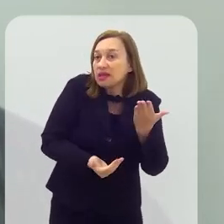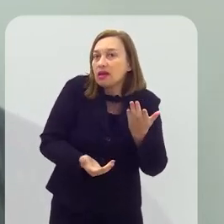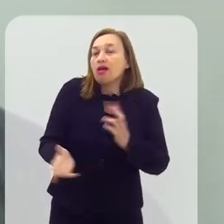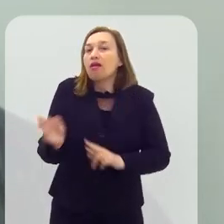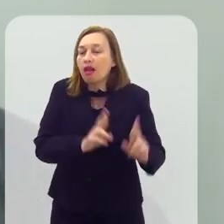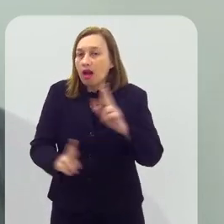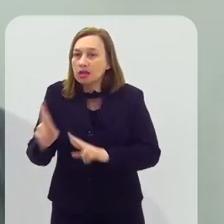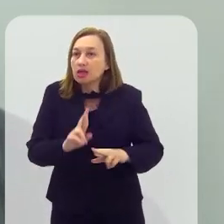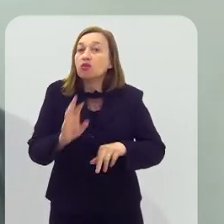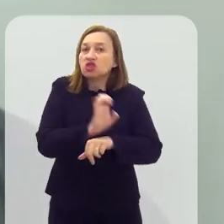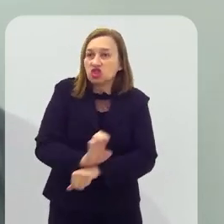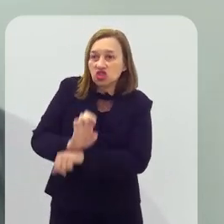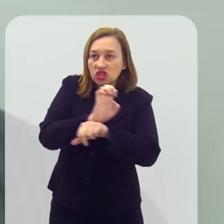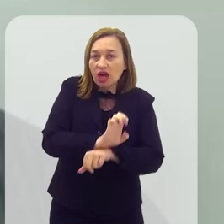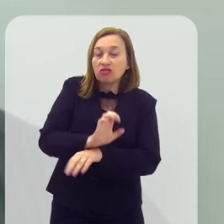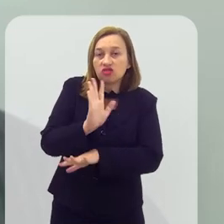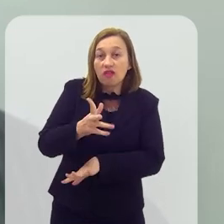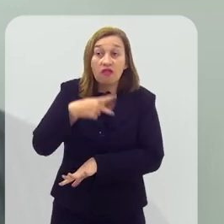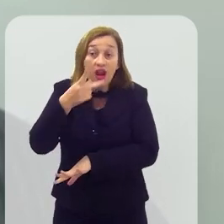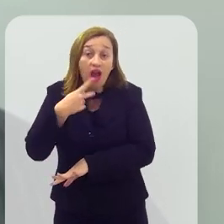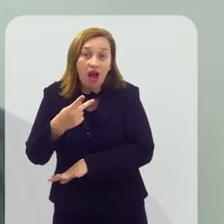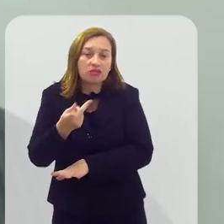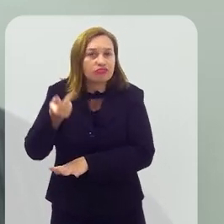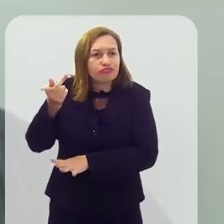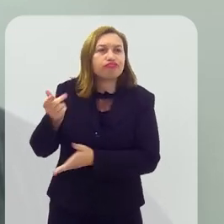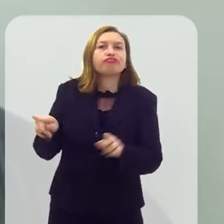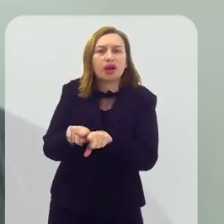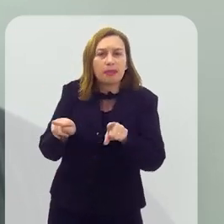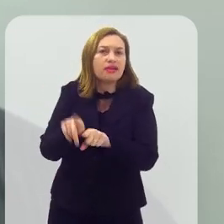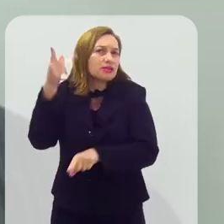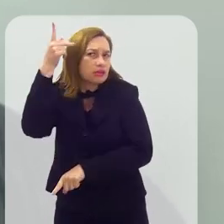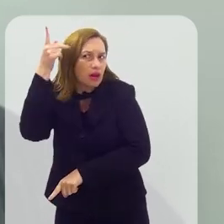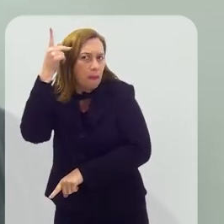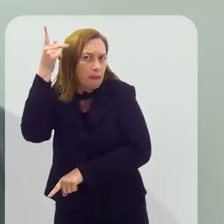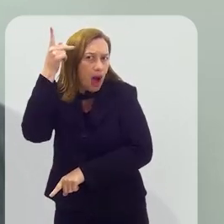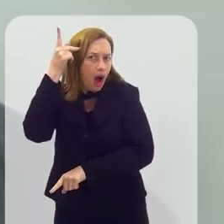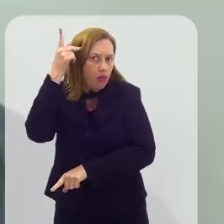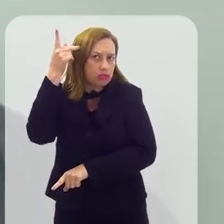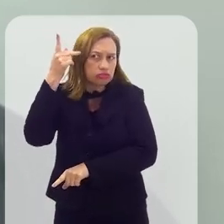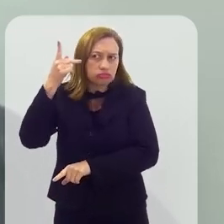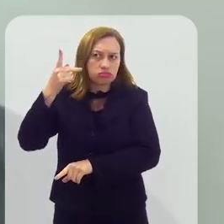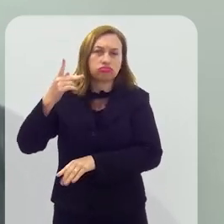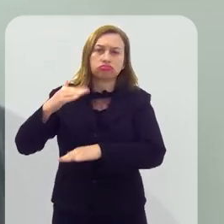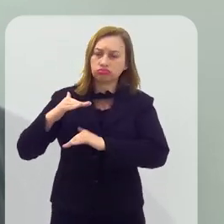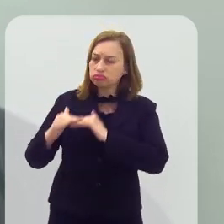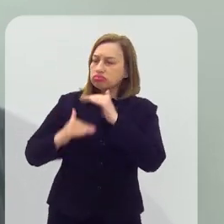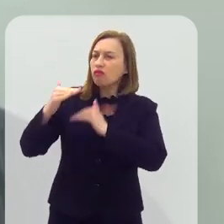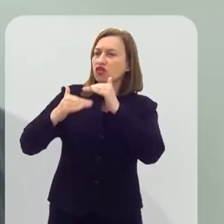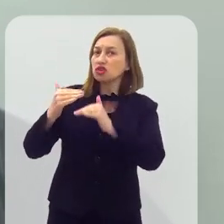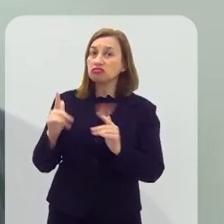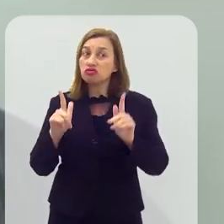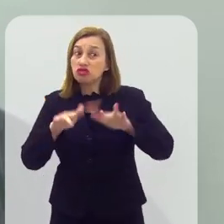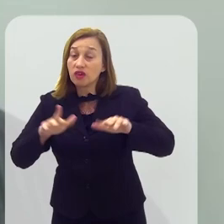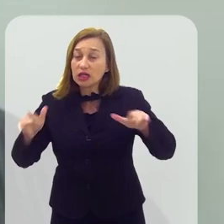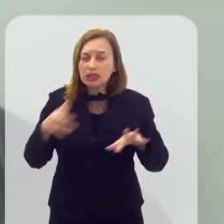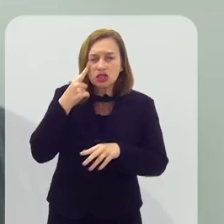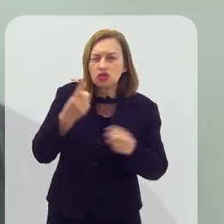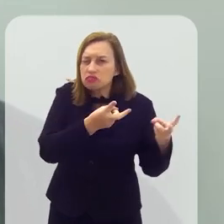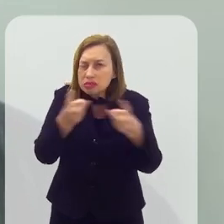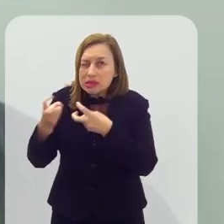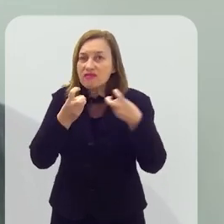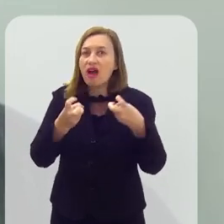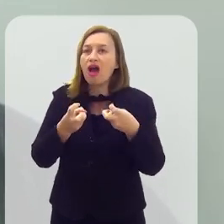trás em relação a esses estados, sem considerar, enfim, São Paulo, que está em um nível diferenciado em relação aos outros.